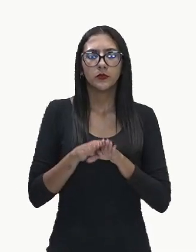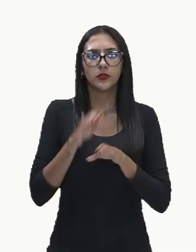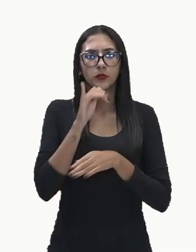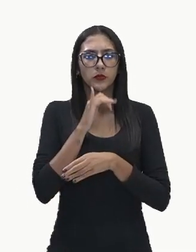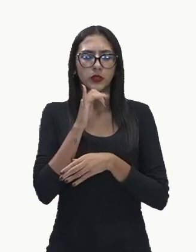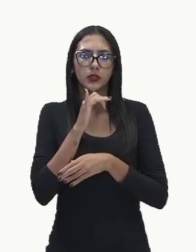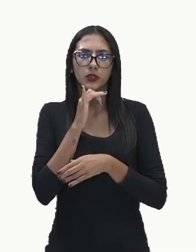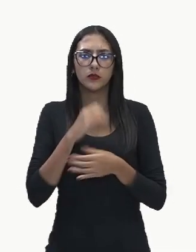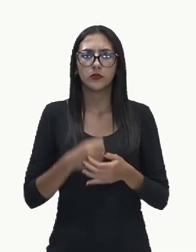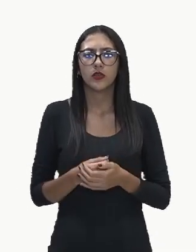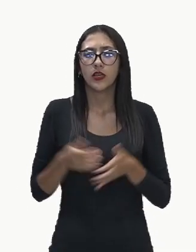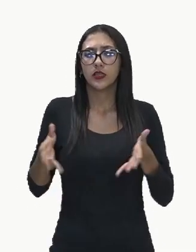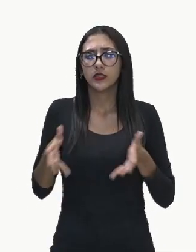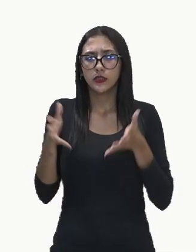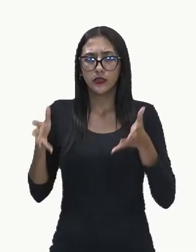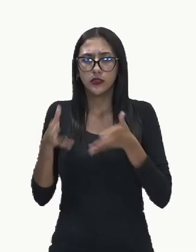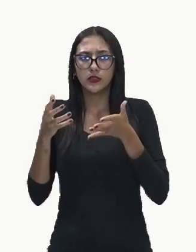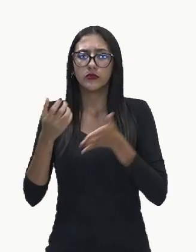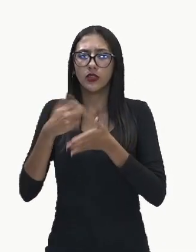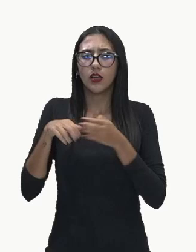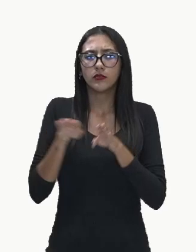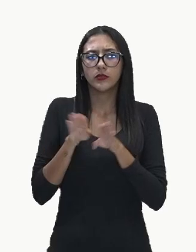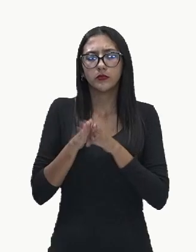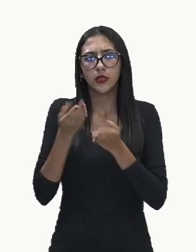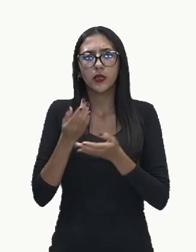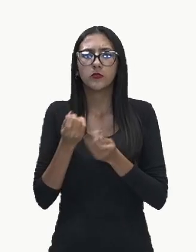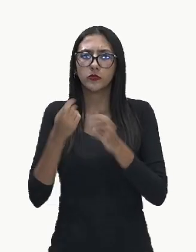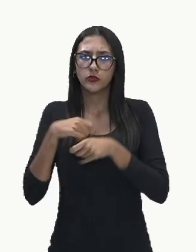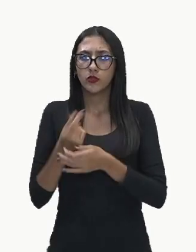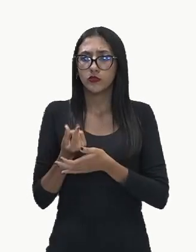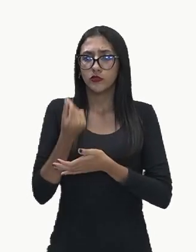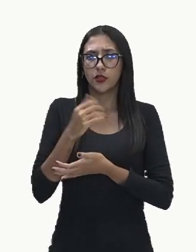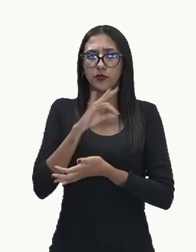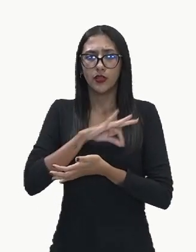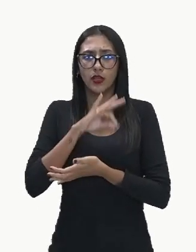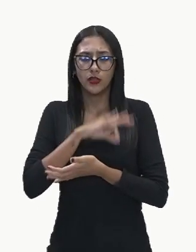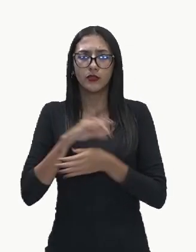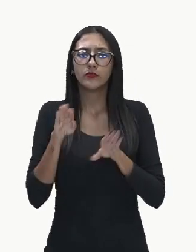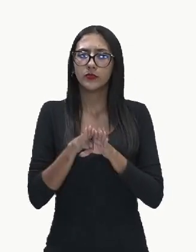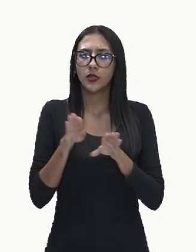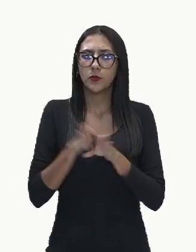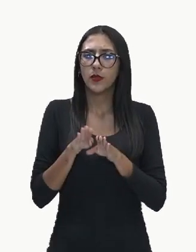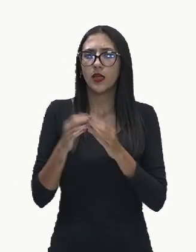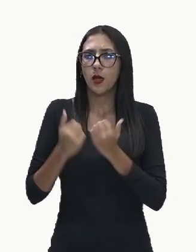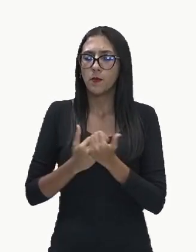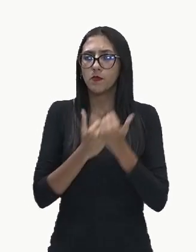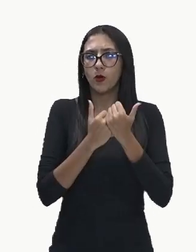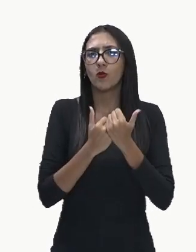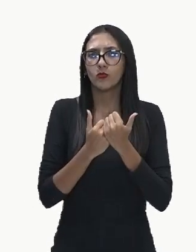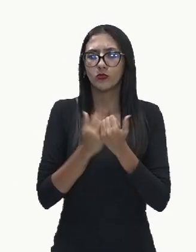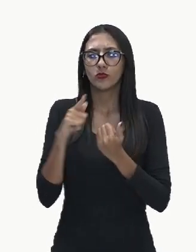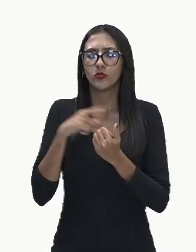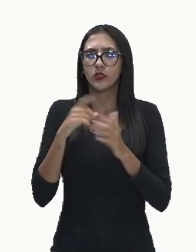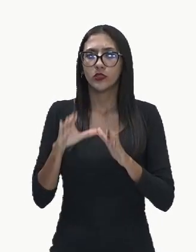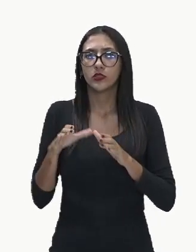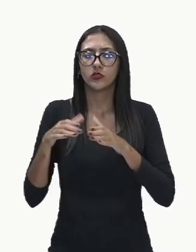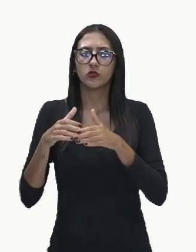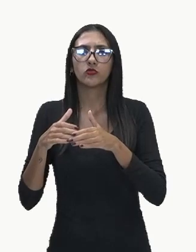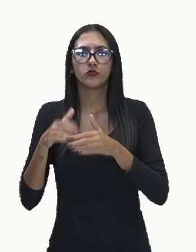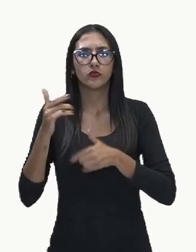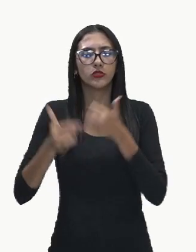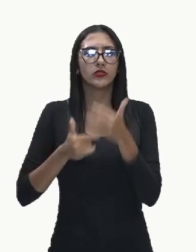fiscais e apoio financeiro ajudam na infraestrutura das cooperativas